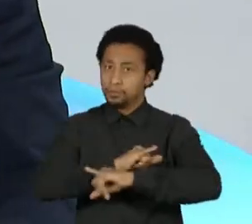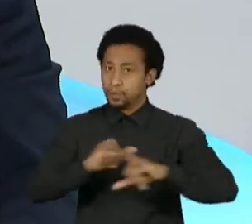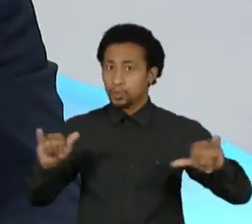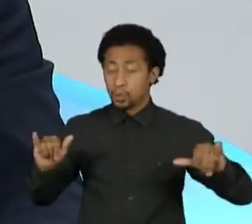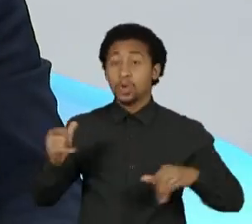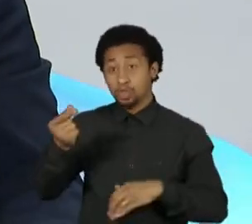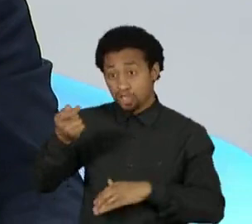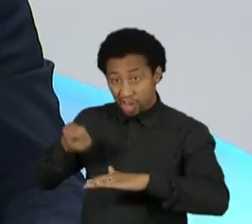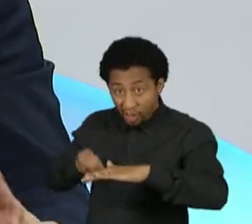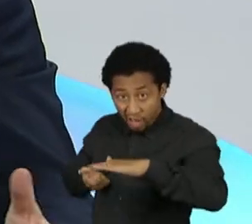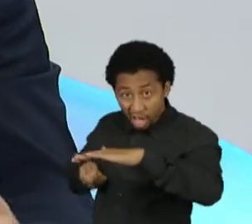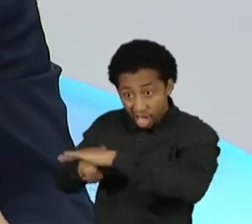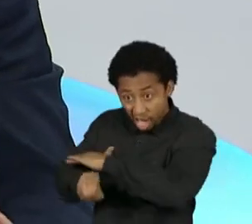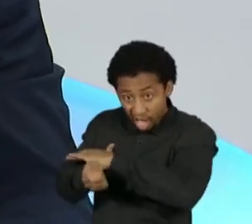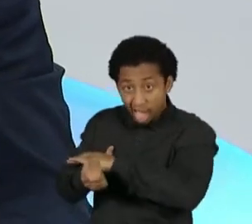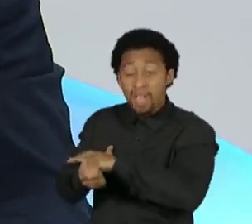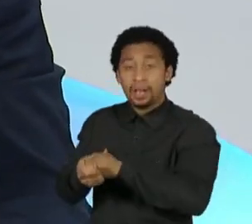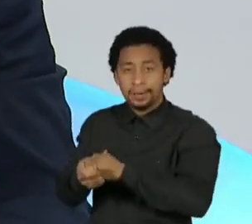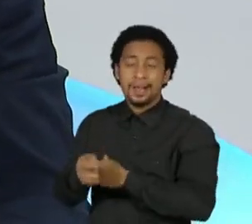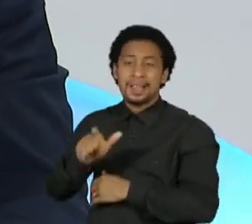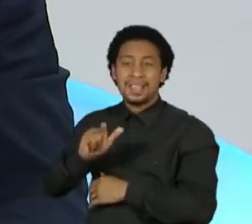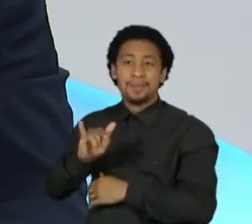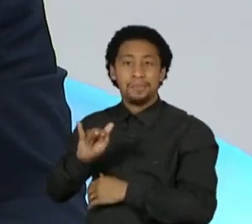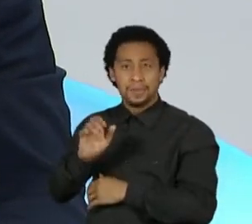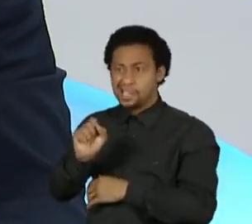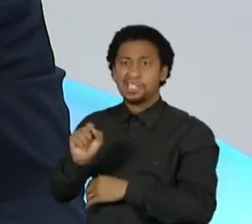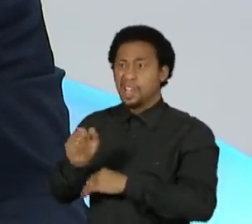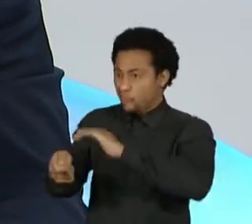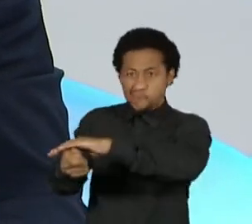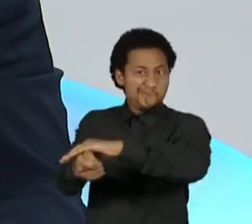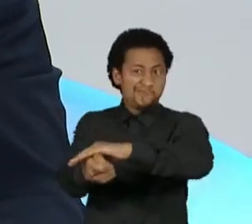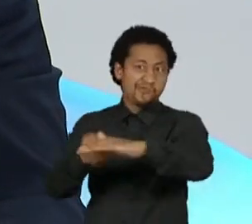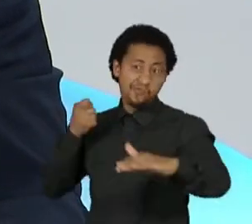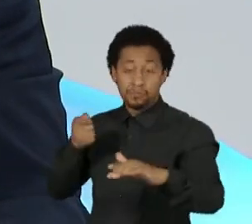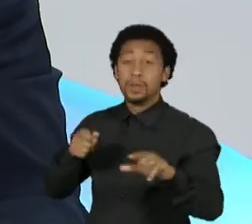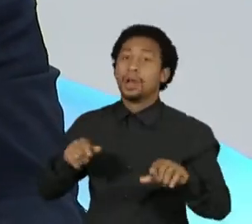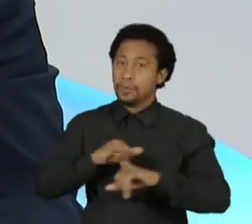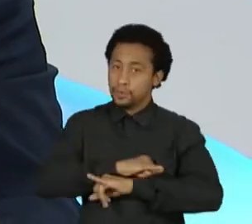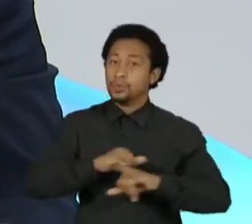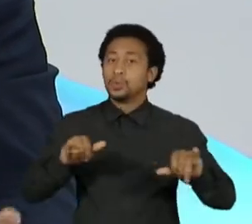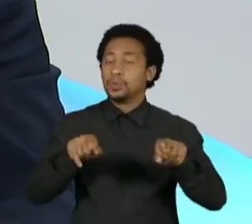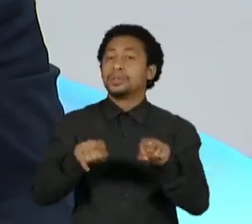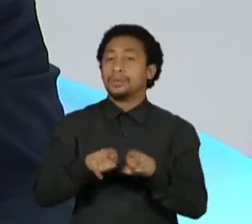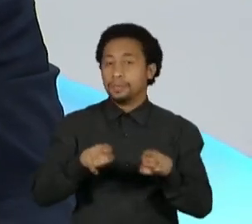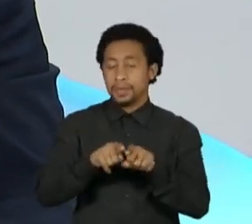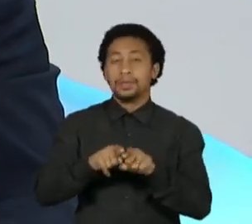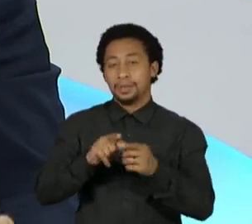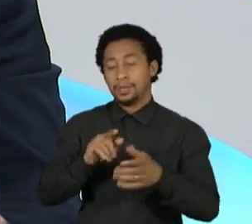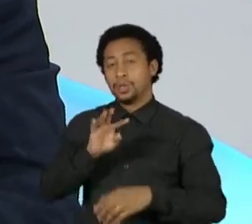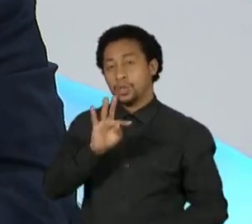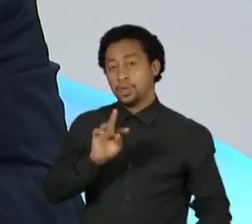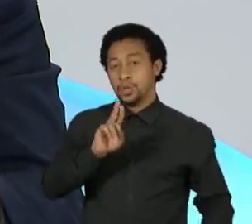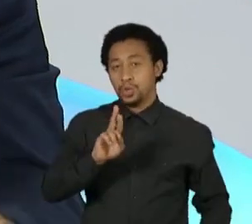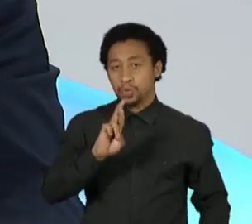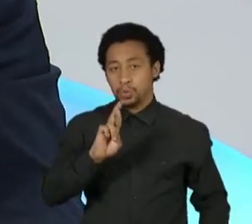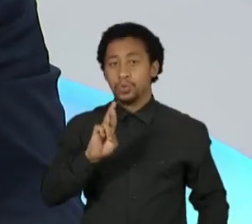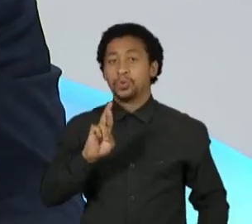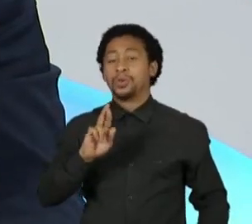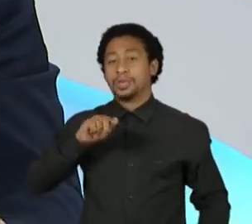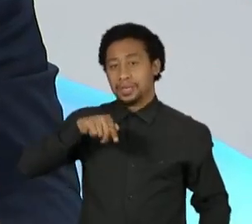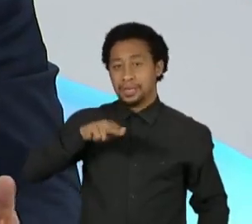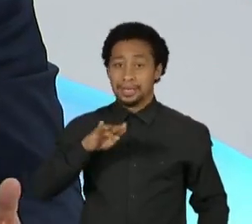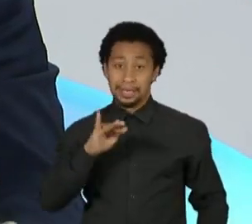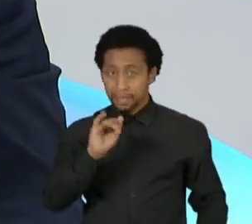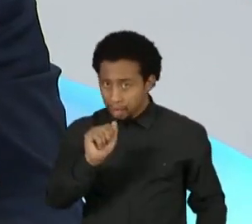local, que era uma fake news. E eles também diziam que a Turquia ia se juntar na União Europeia, enfim, tirando esse